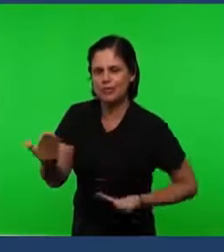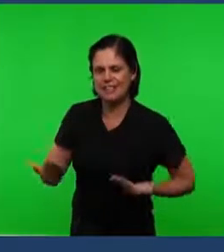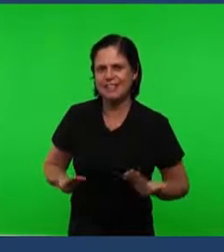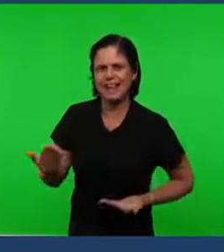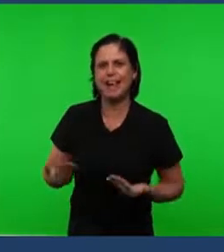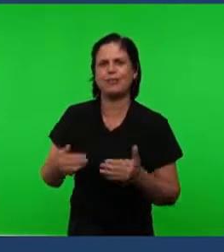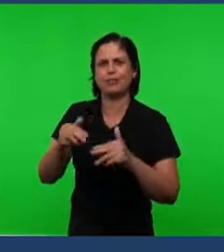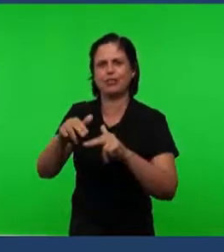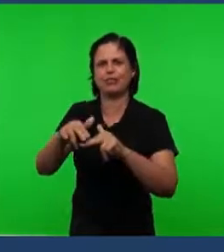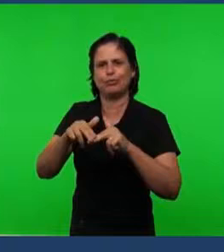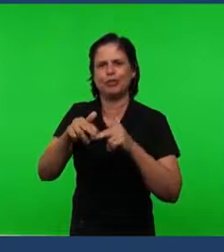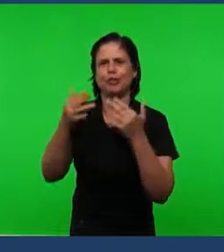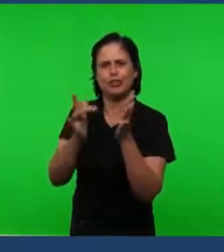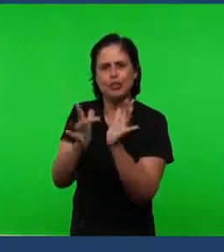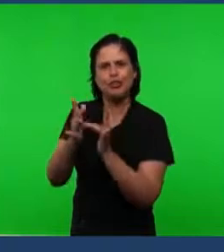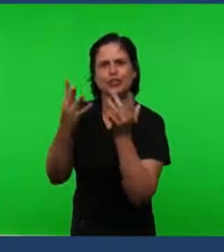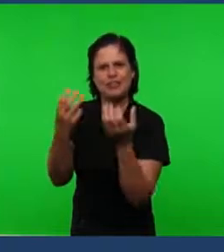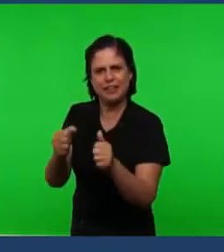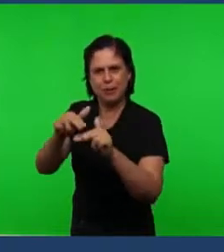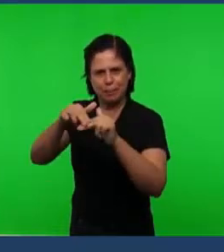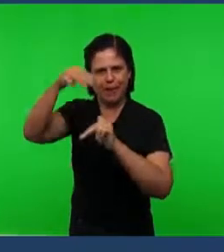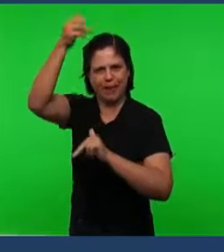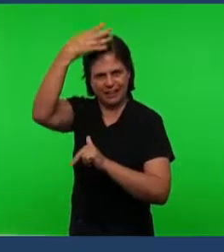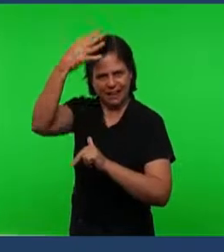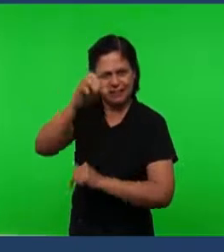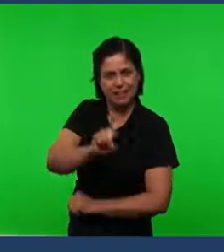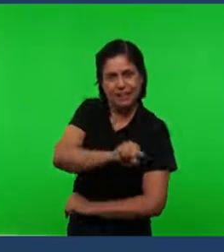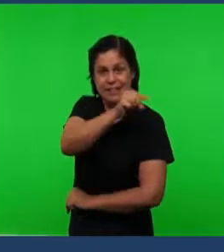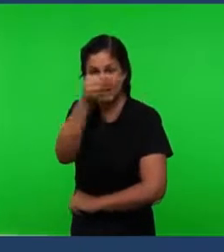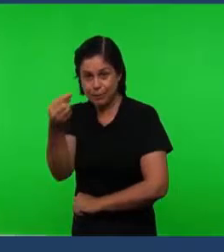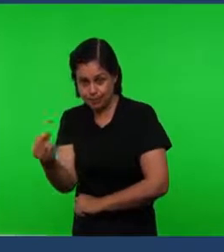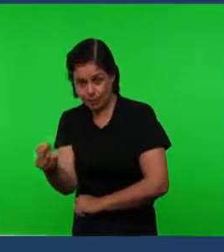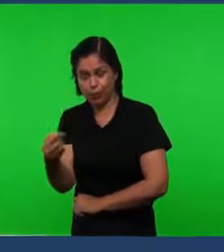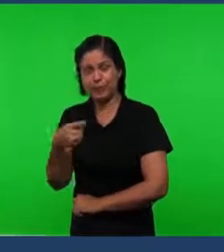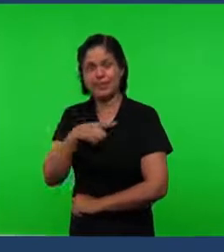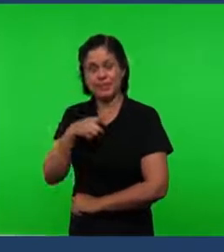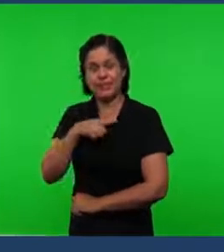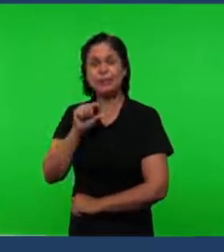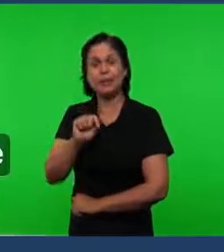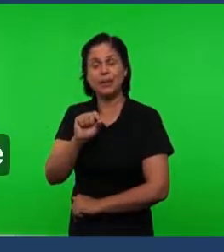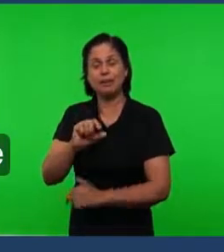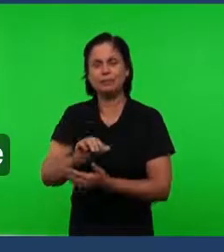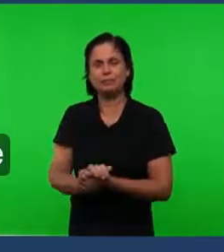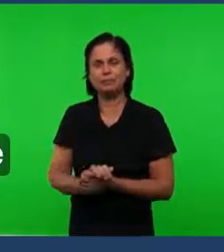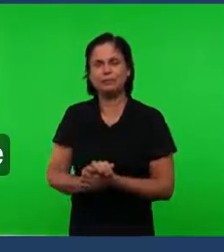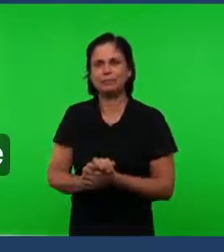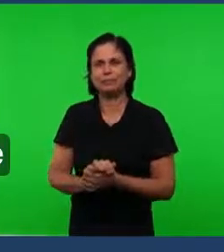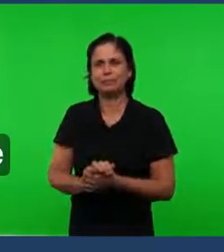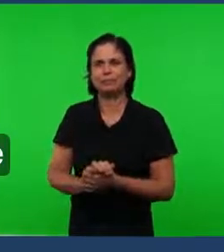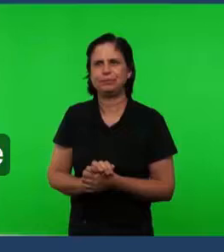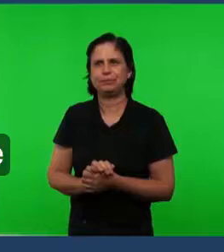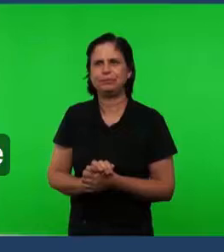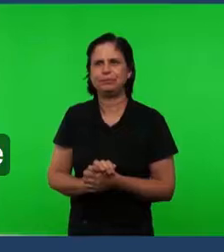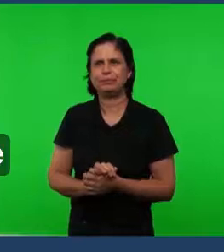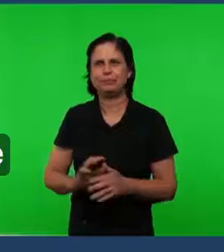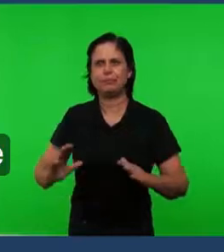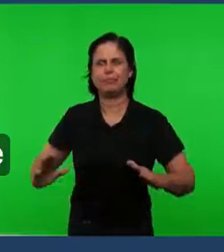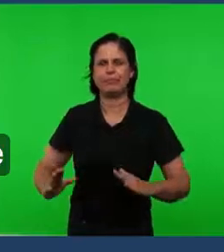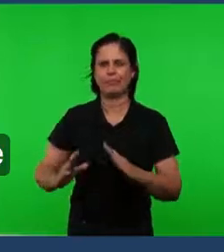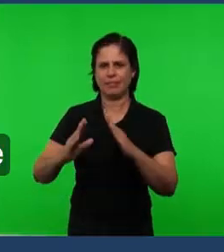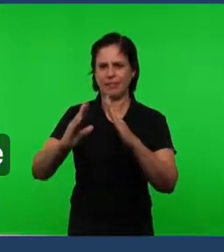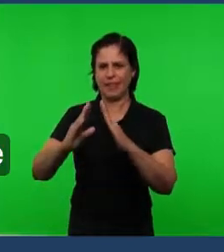trigo Do joio Mais tarde Nós vamos Encontrar A igreja Um cristianismo Que perdeu